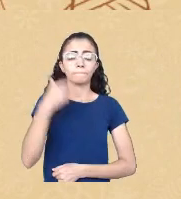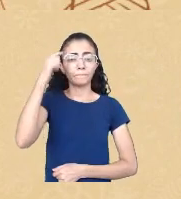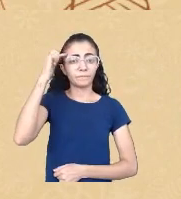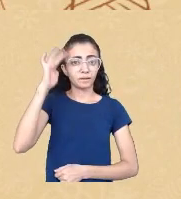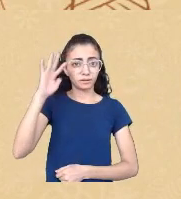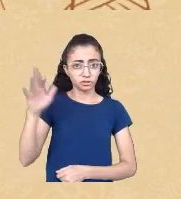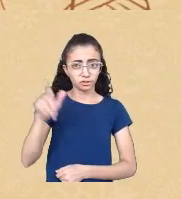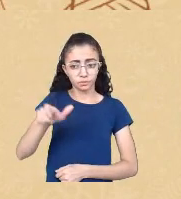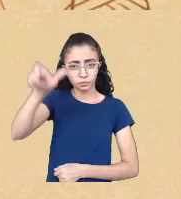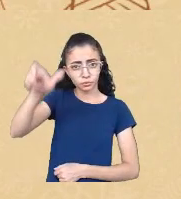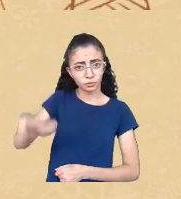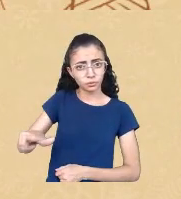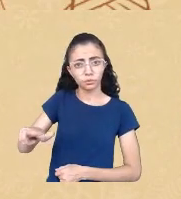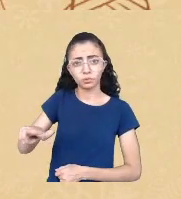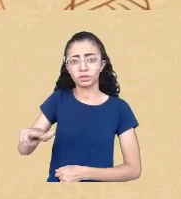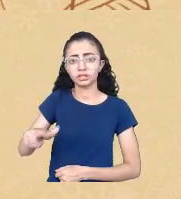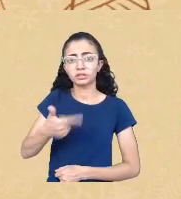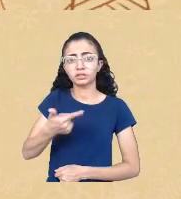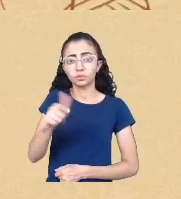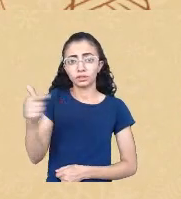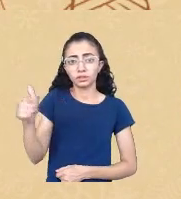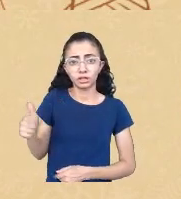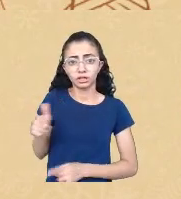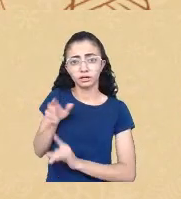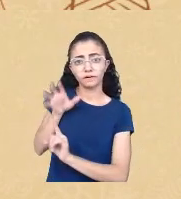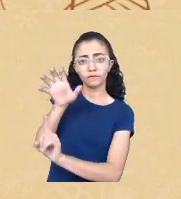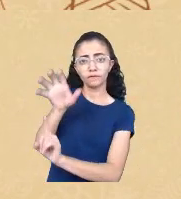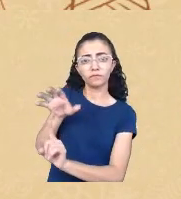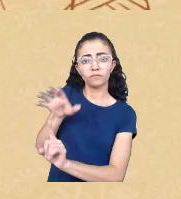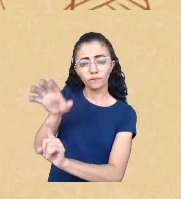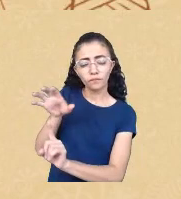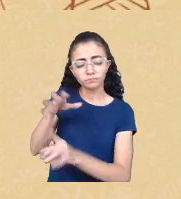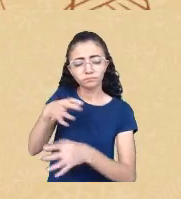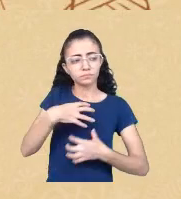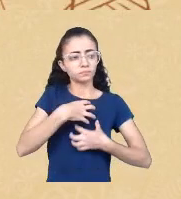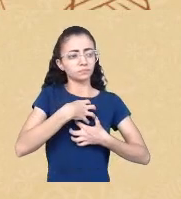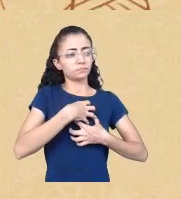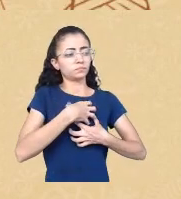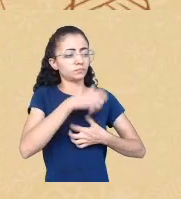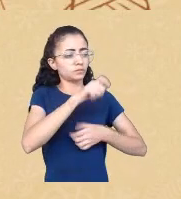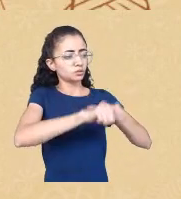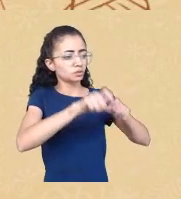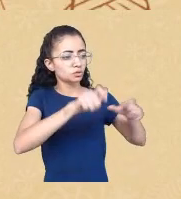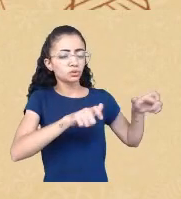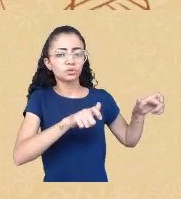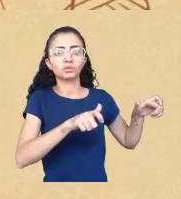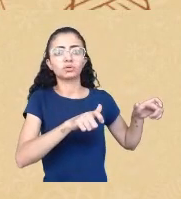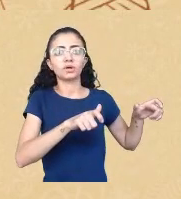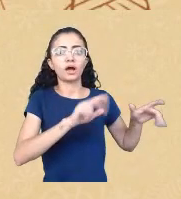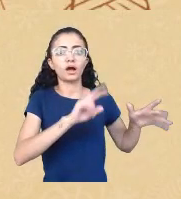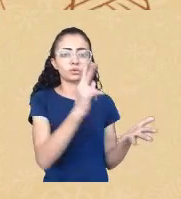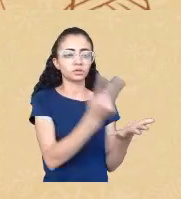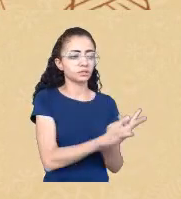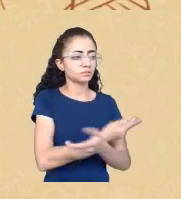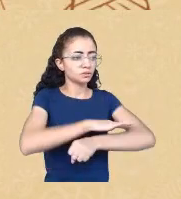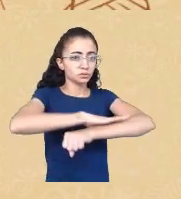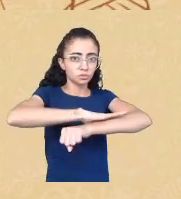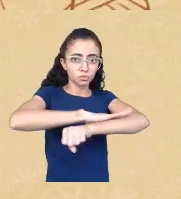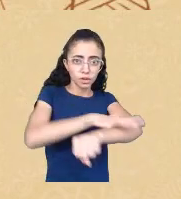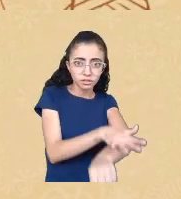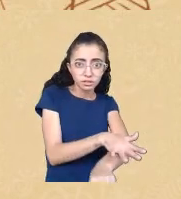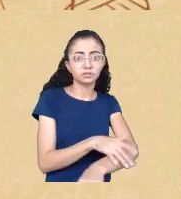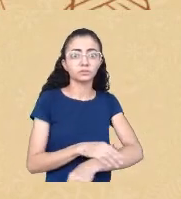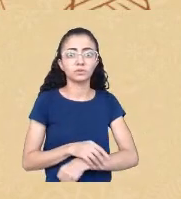sensibilizado pelas atrocidades dos danos psíquicos do racismo como é que ele